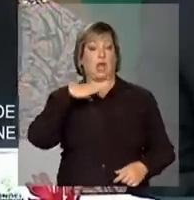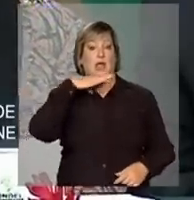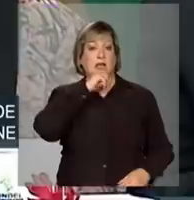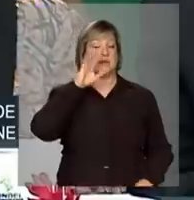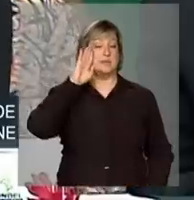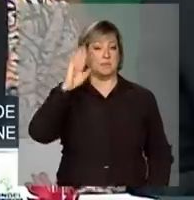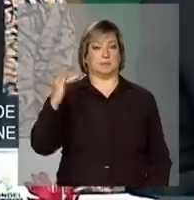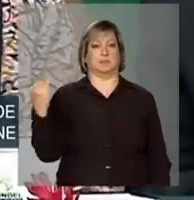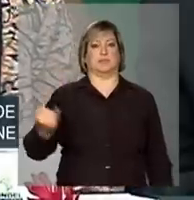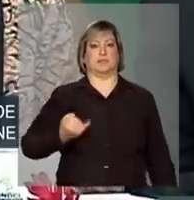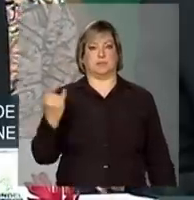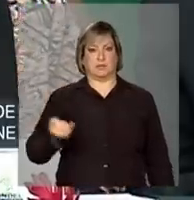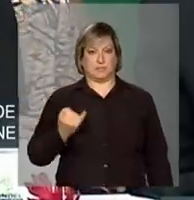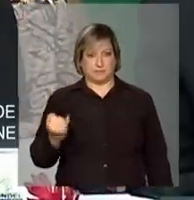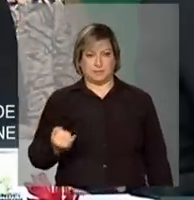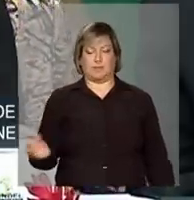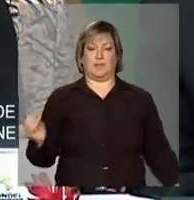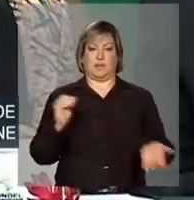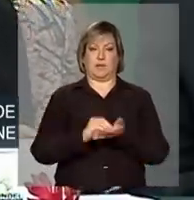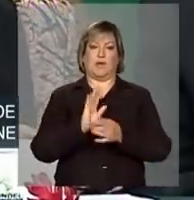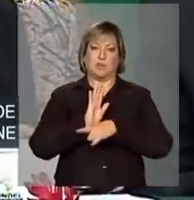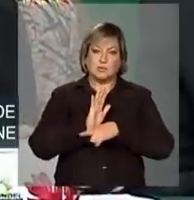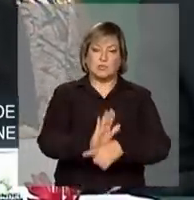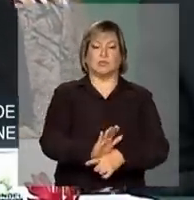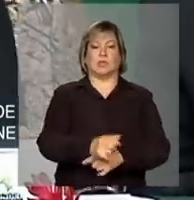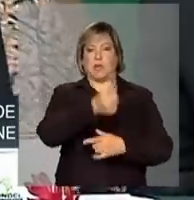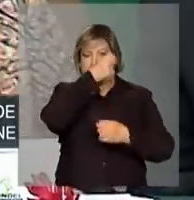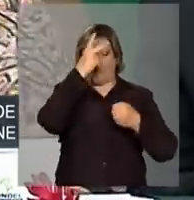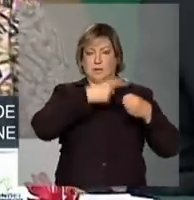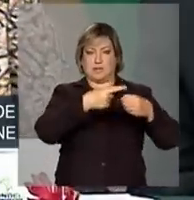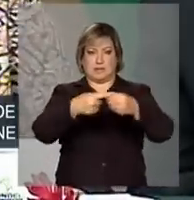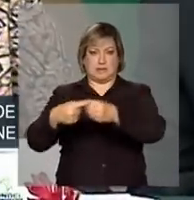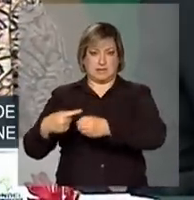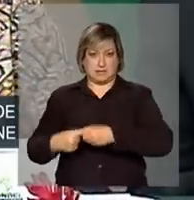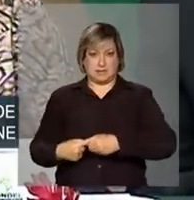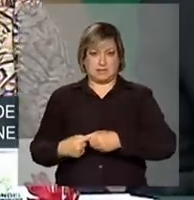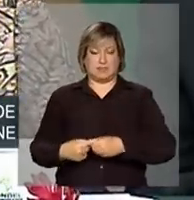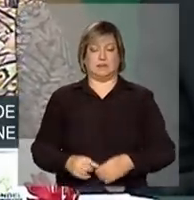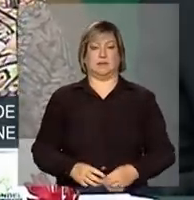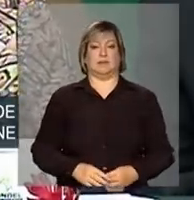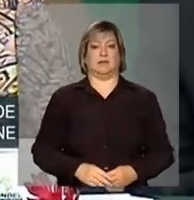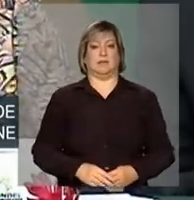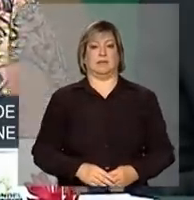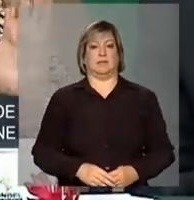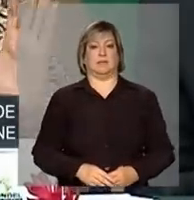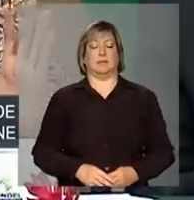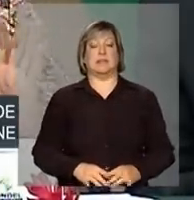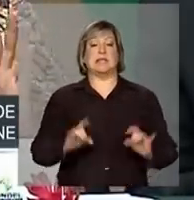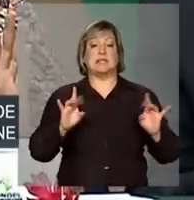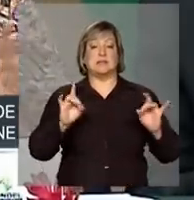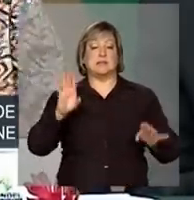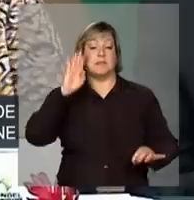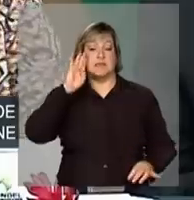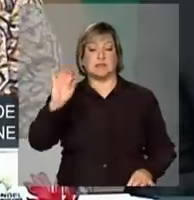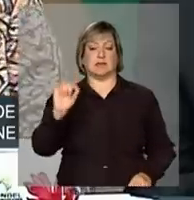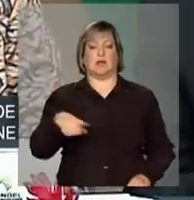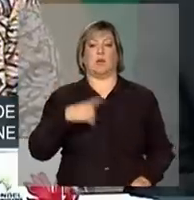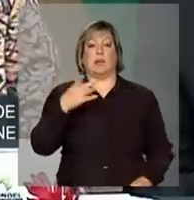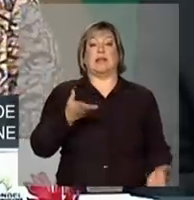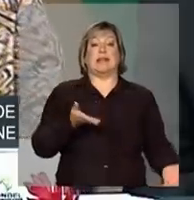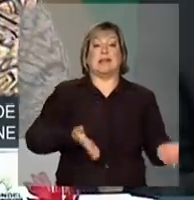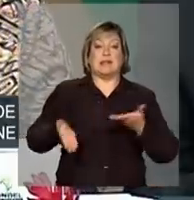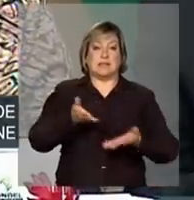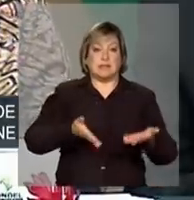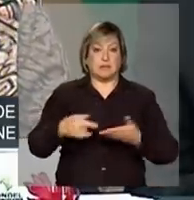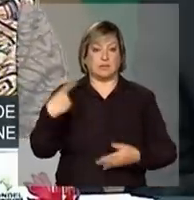fundamental ajudar os municípios. E, em especial, um tratamento